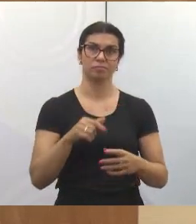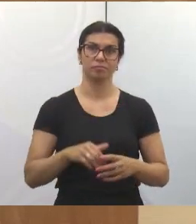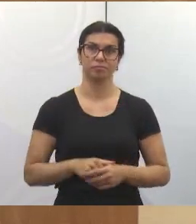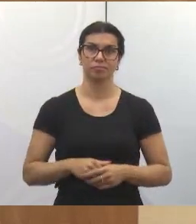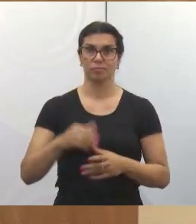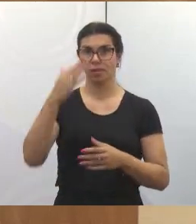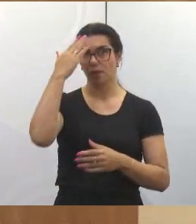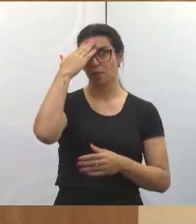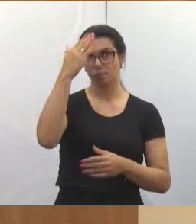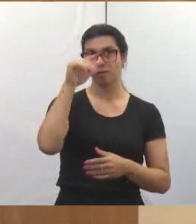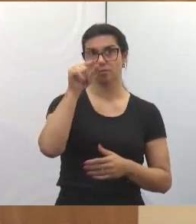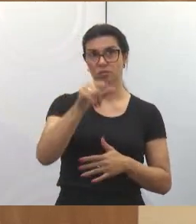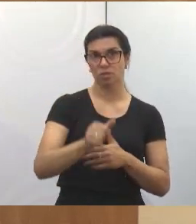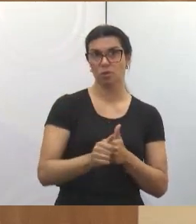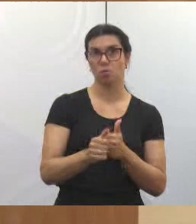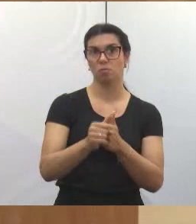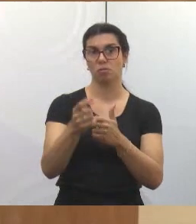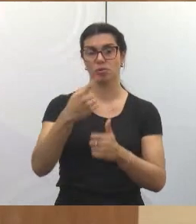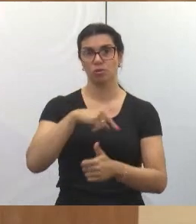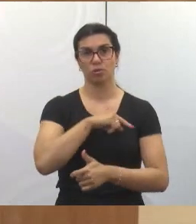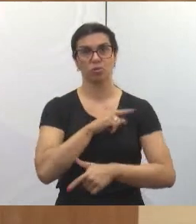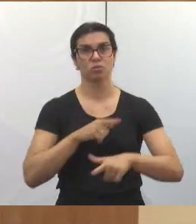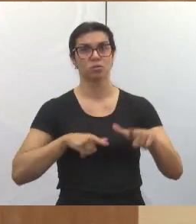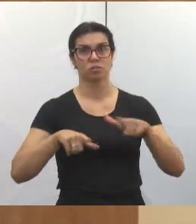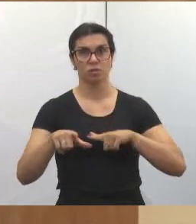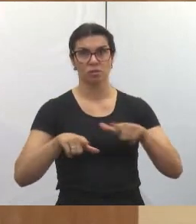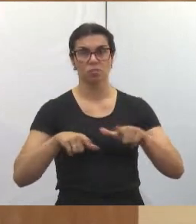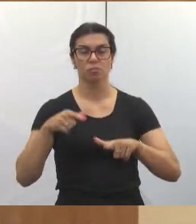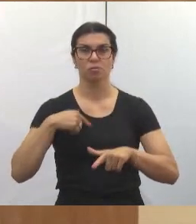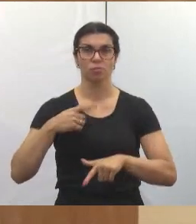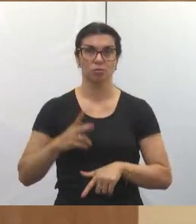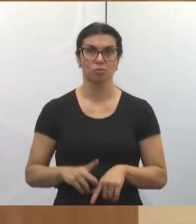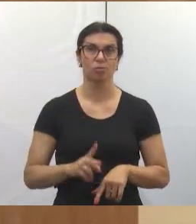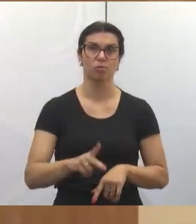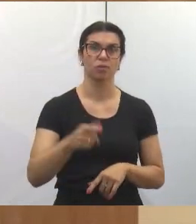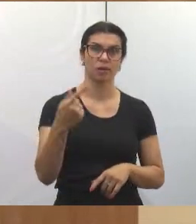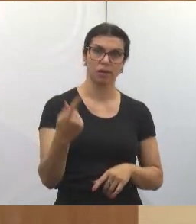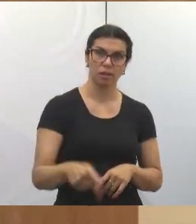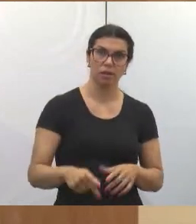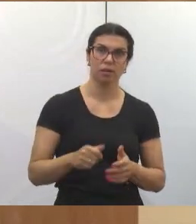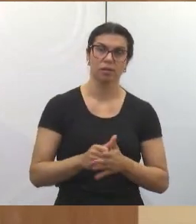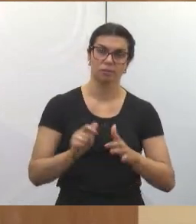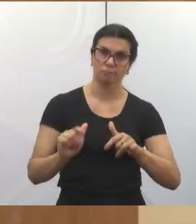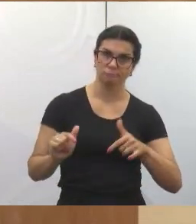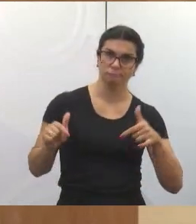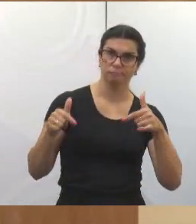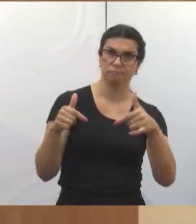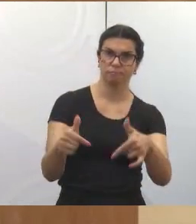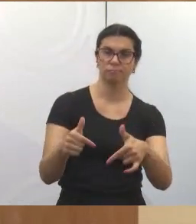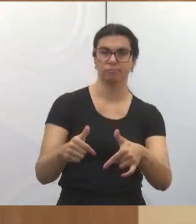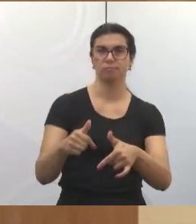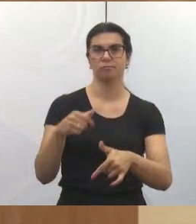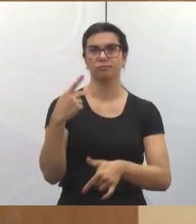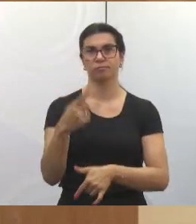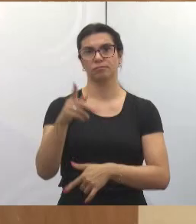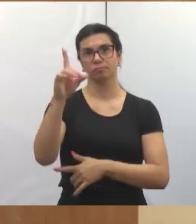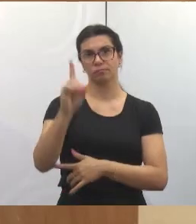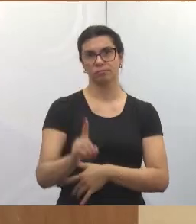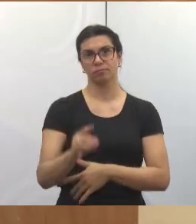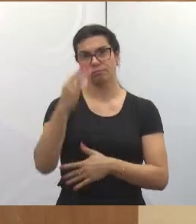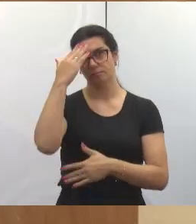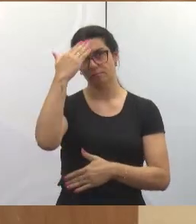Olha, muito obrigado a você que acompanha o nosso mandato, nós vamos continuar aqui defendendo o seu direito. Muito obrigado.